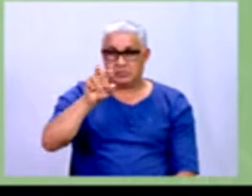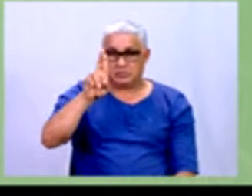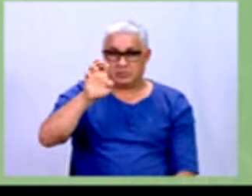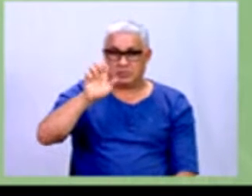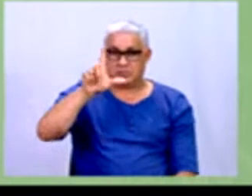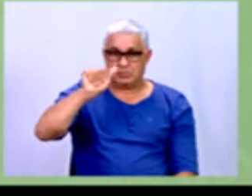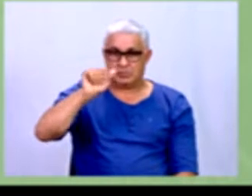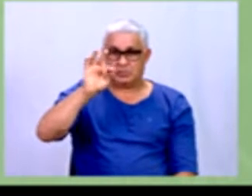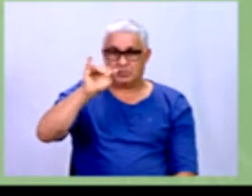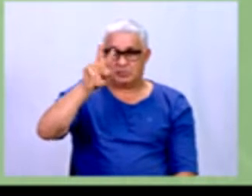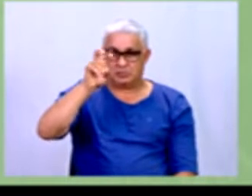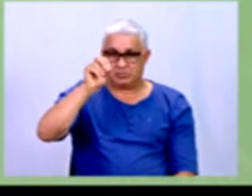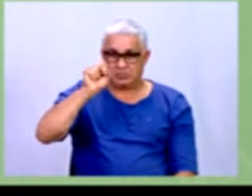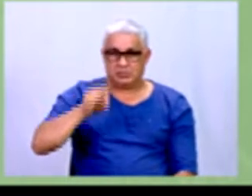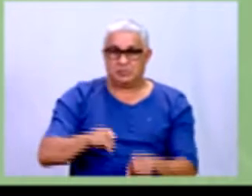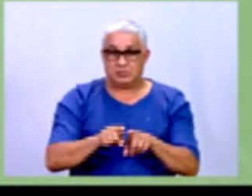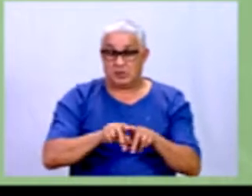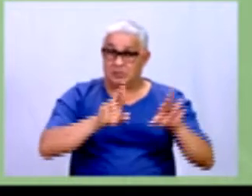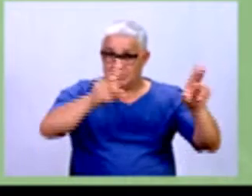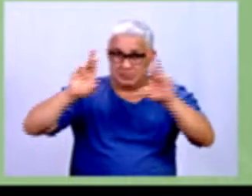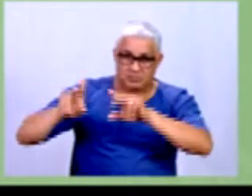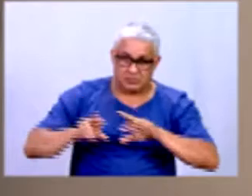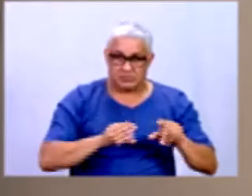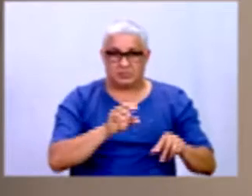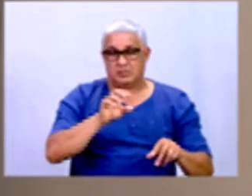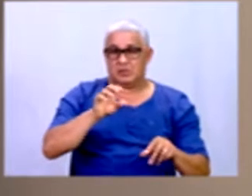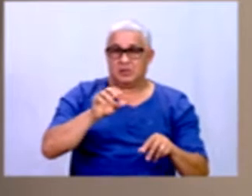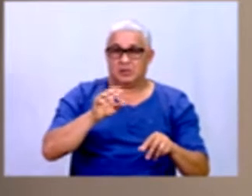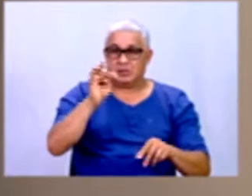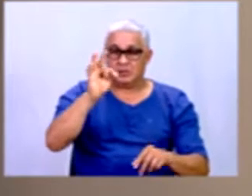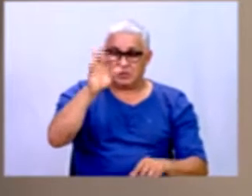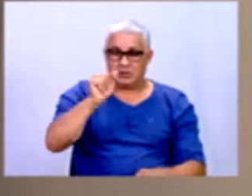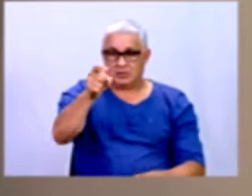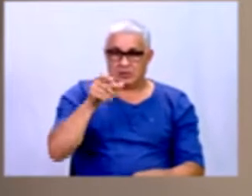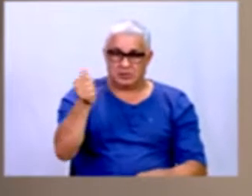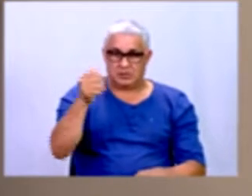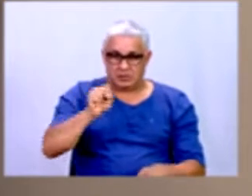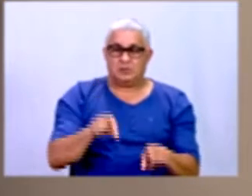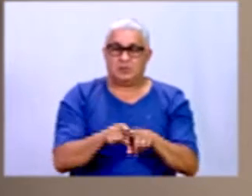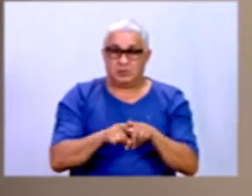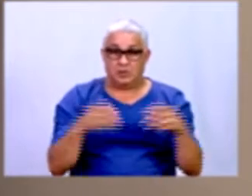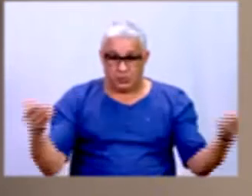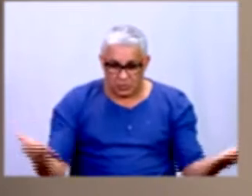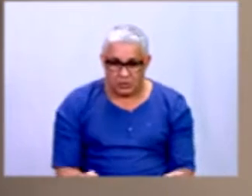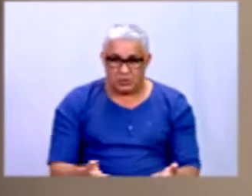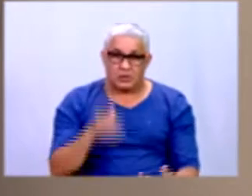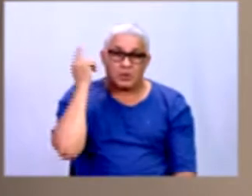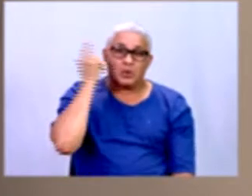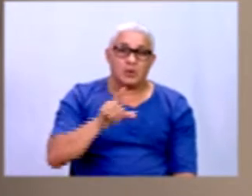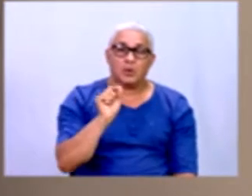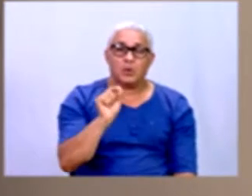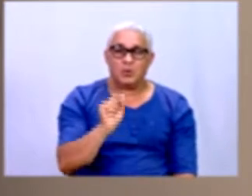coeficientes e taxas. Então, durante essa nossa aula de hoje, nós vamos conseguir